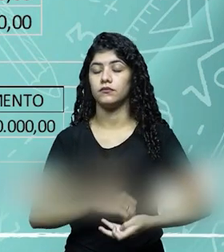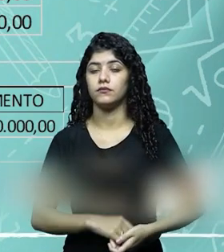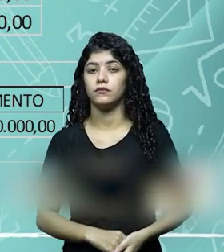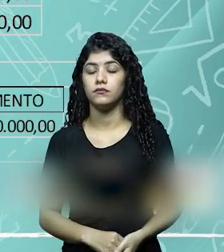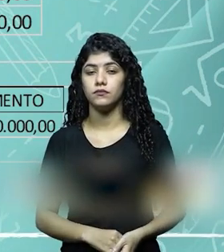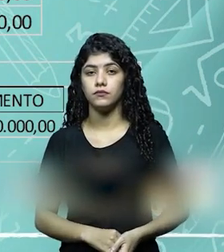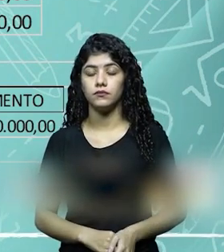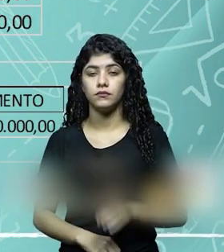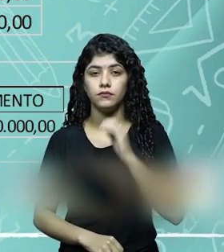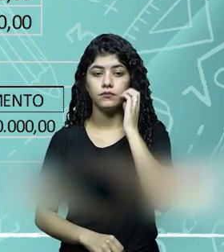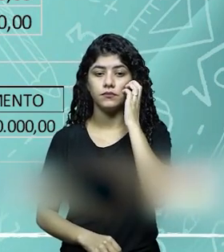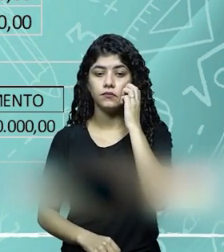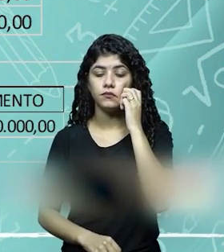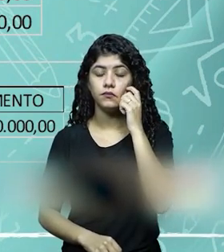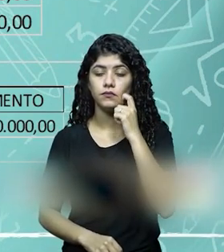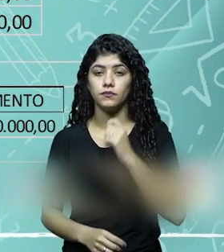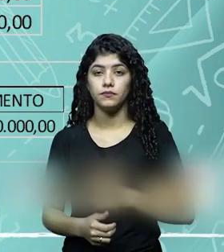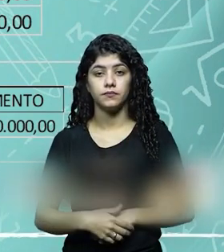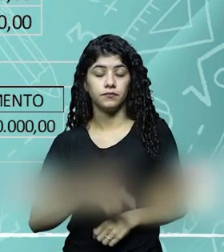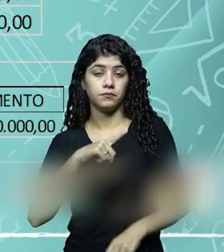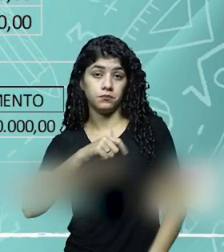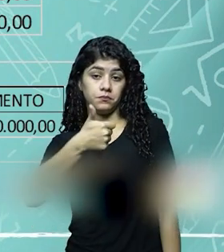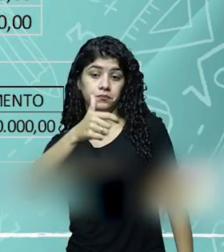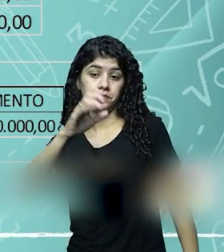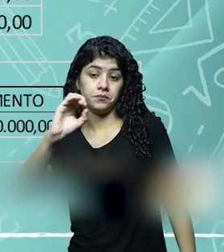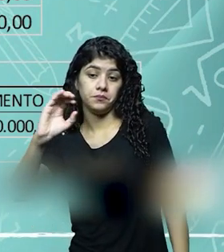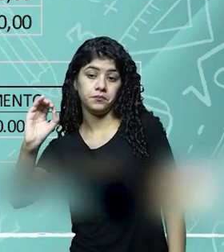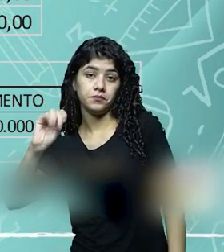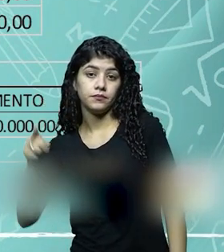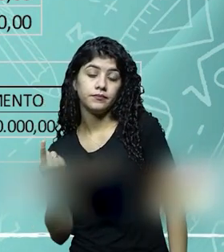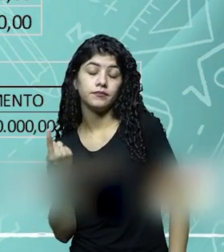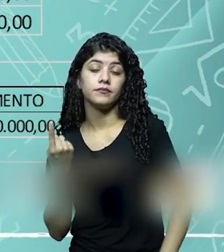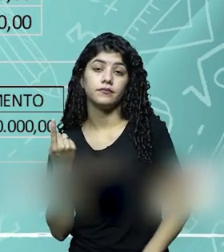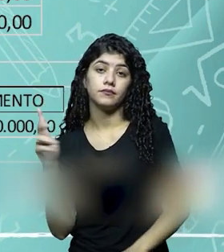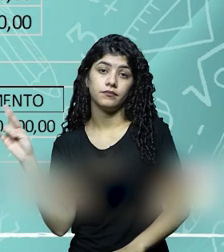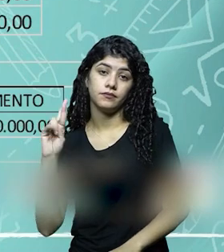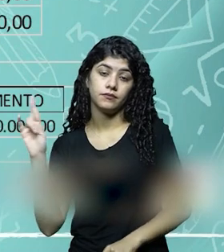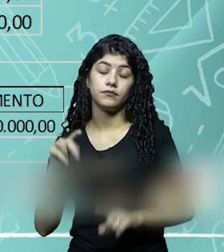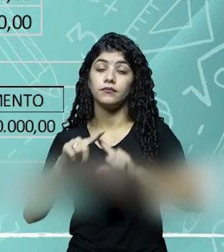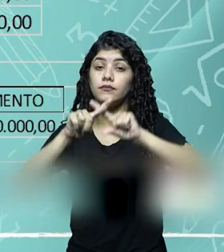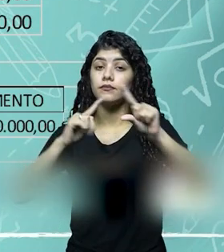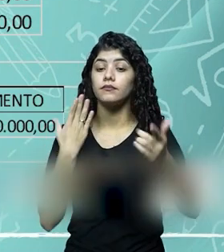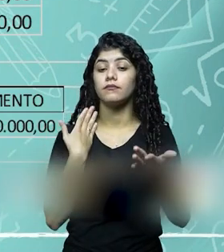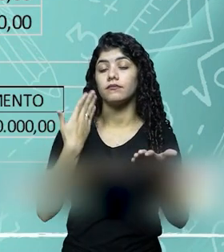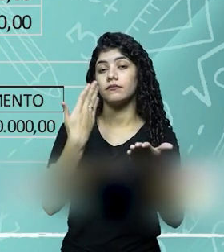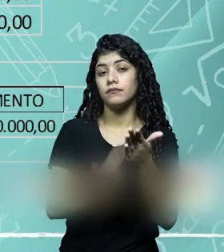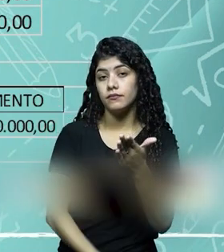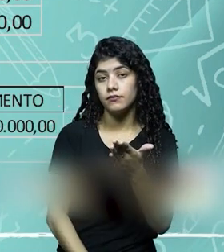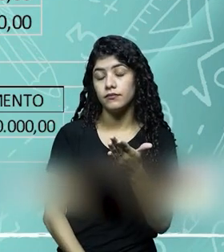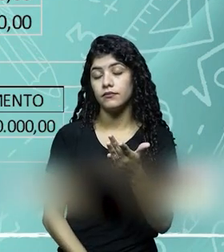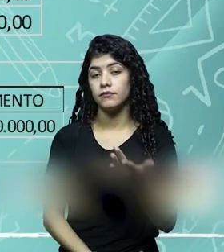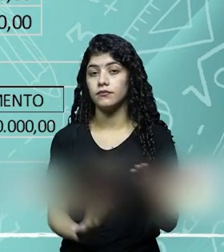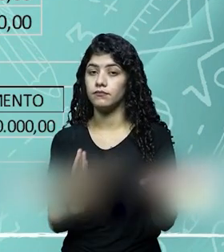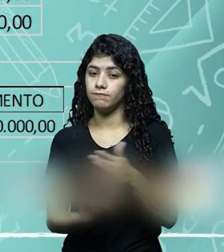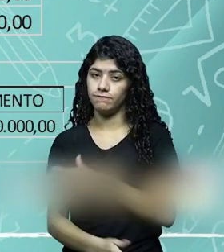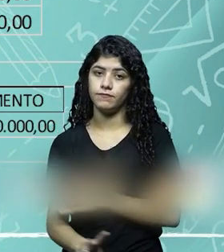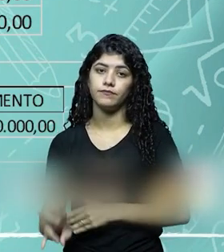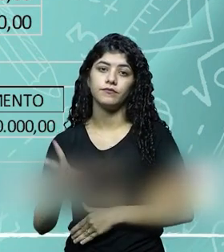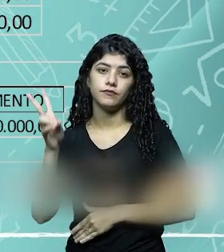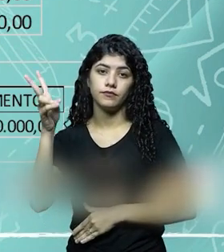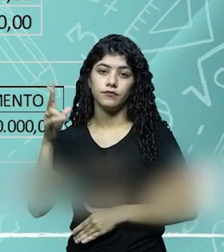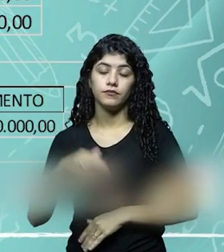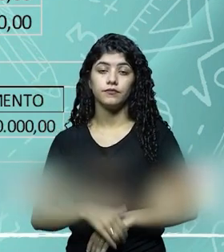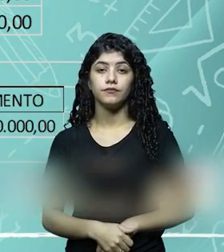o valor do nosso estoque de ativos biológicos era o quê? 100 mil reais. Mas como houve uma perda na safra, esse ativo